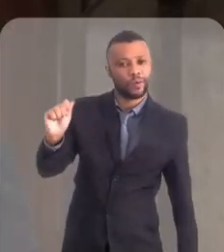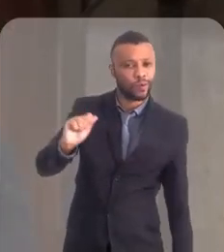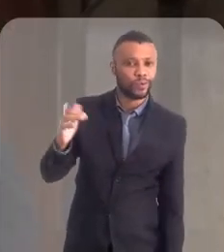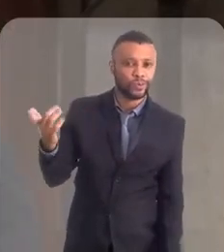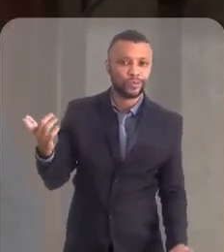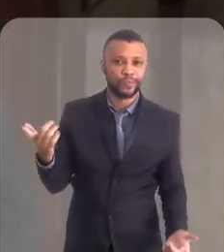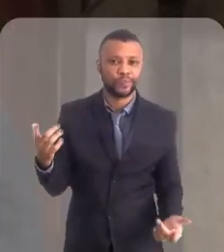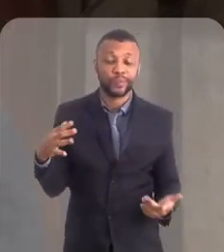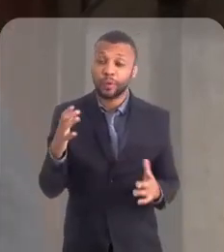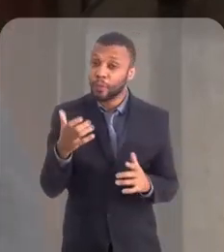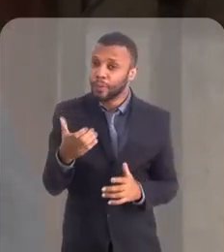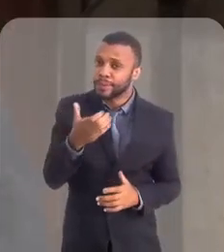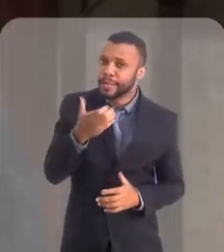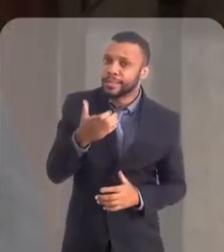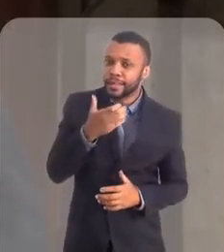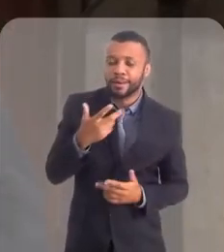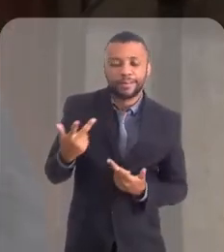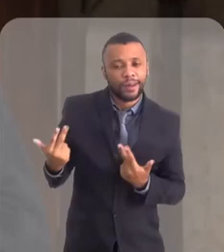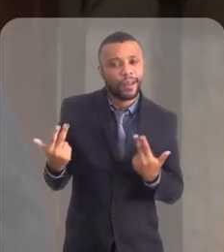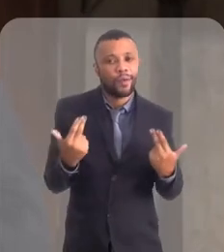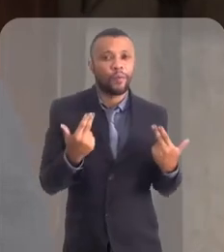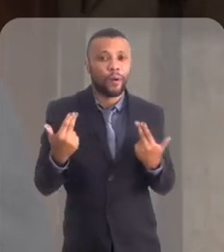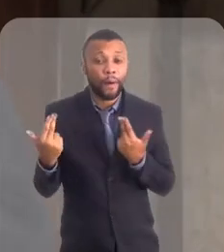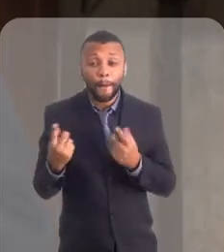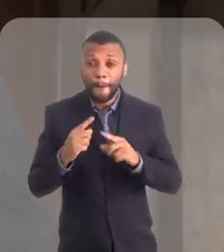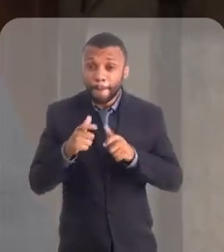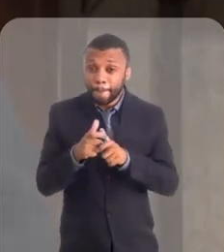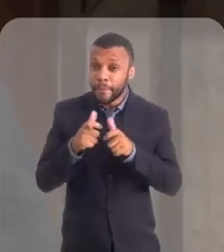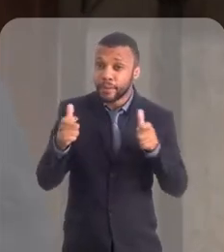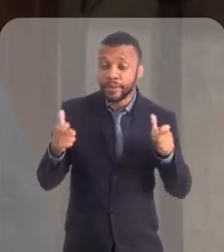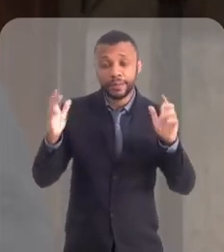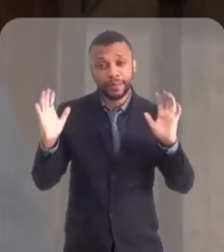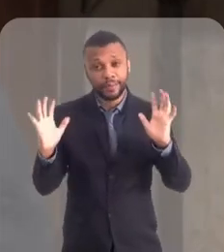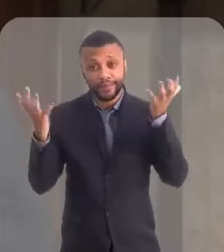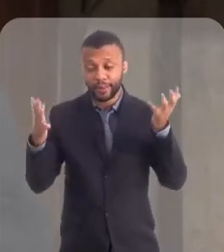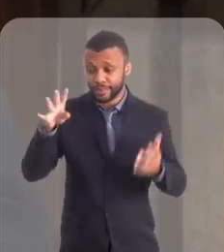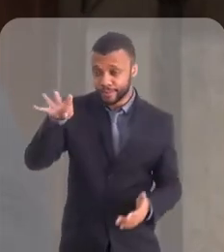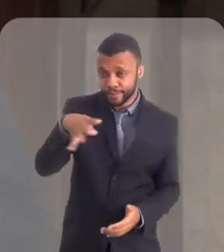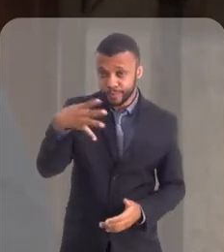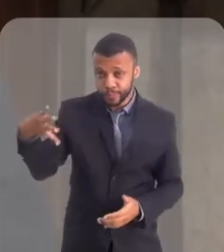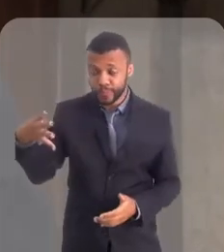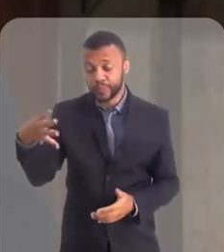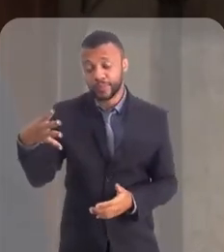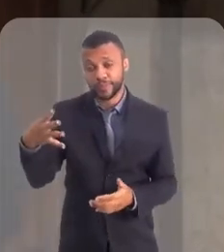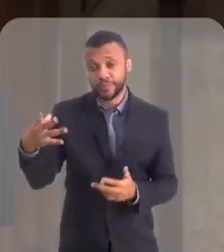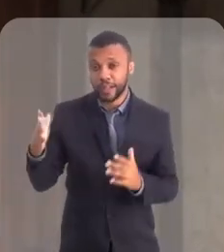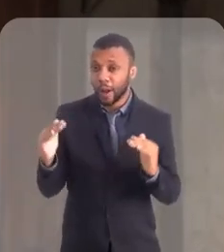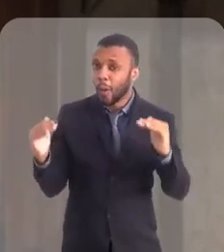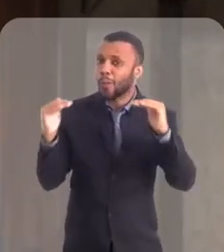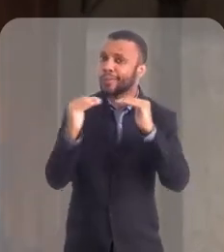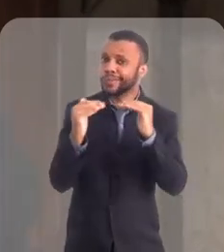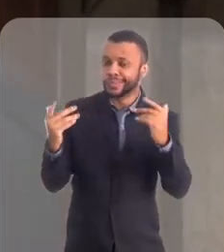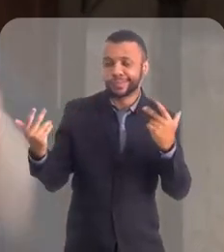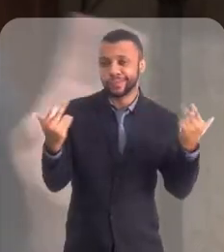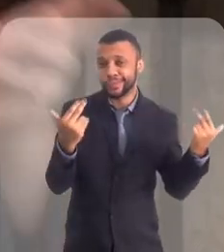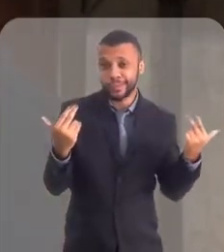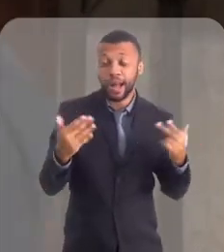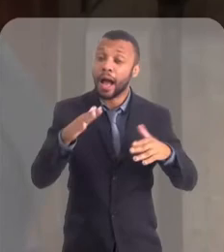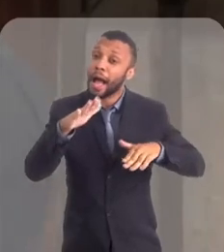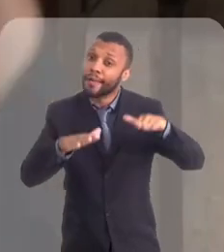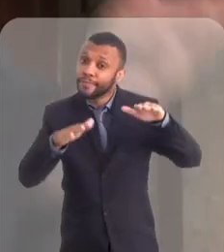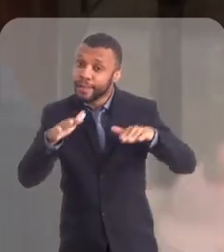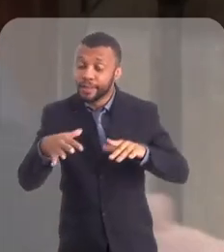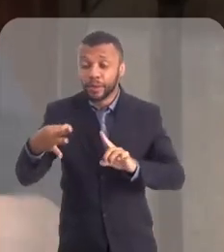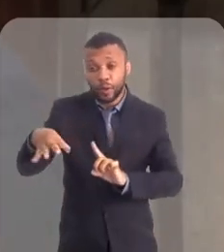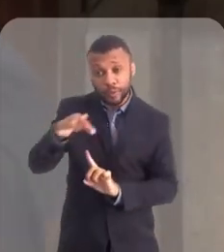coincide também. Então, a maior parte das festas, elas acabam coincidindo. Às vezes, as festas dos santos é que variam